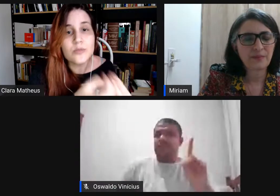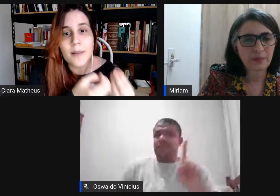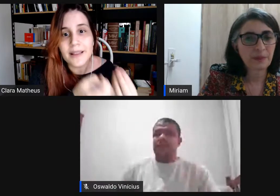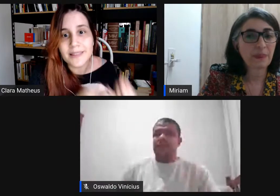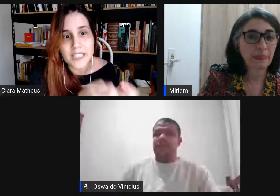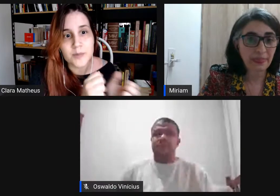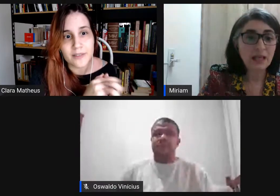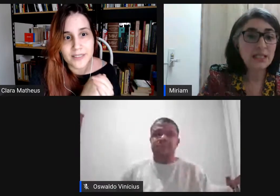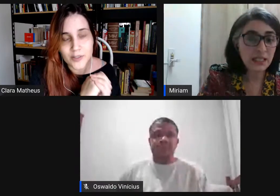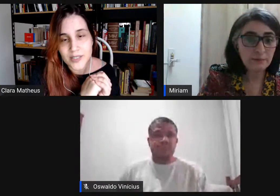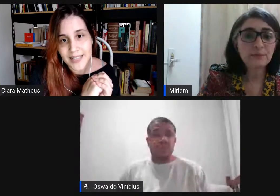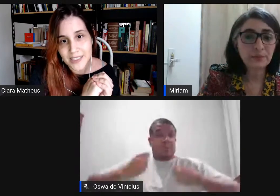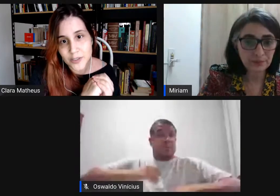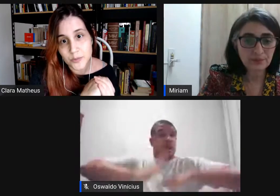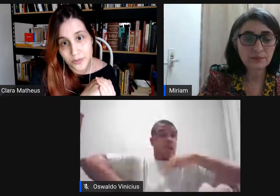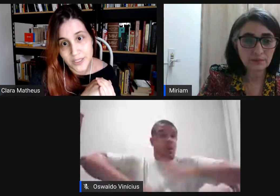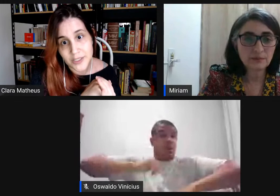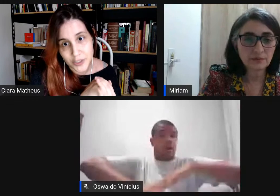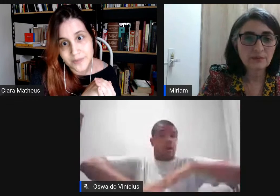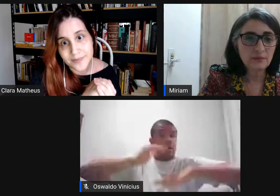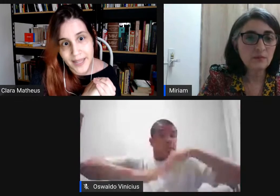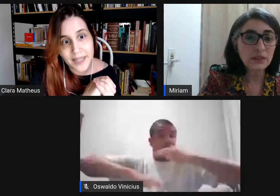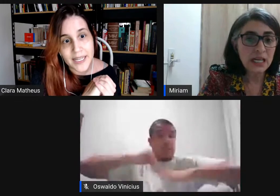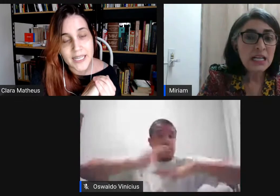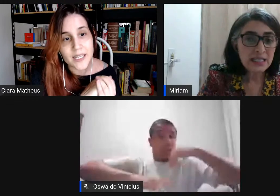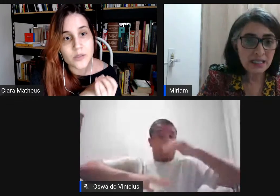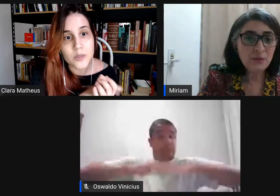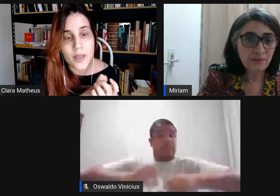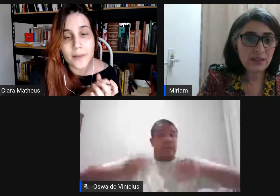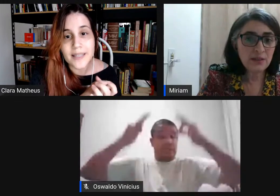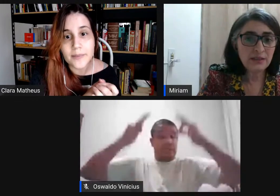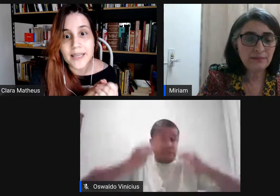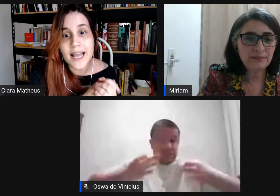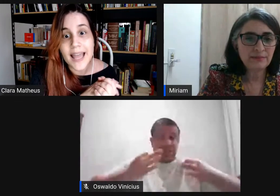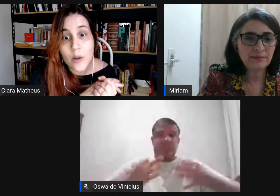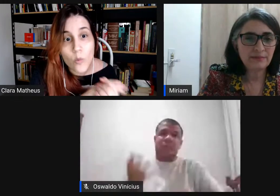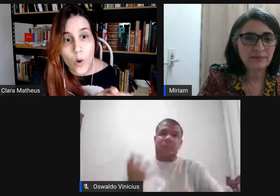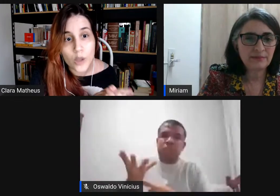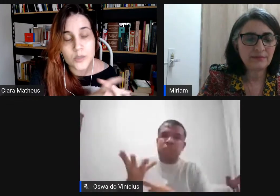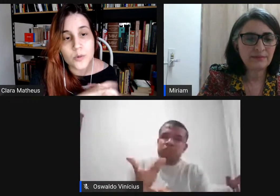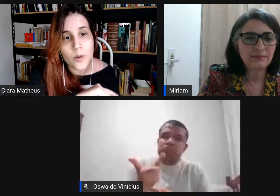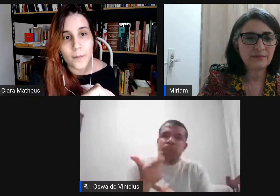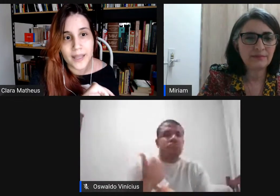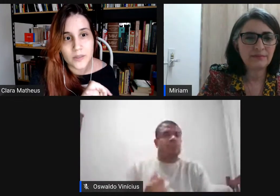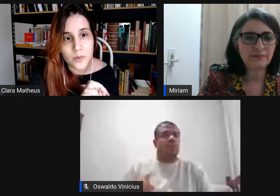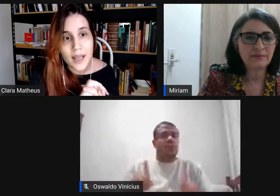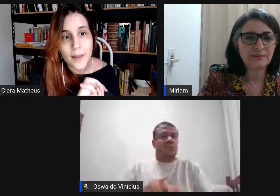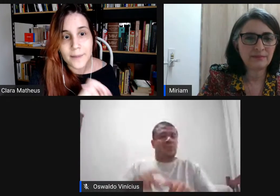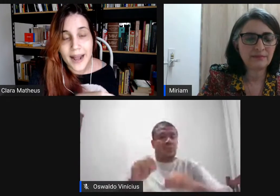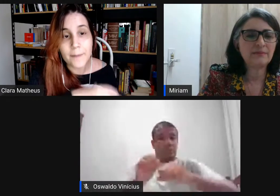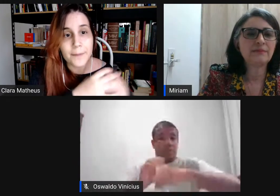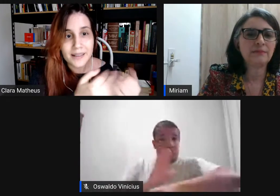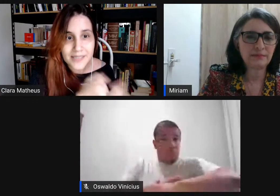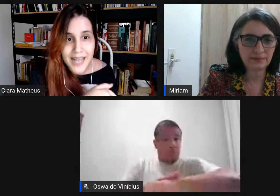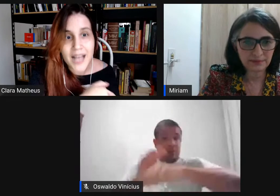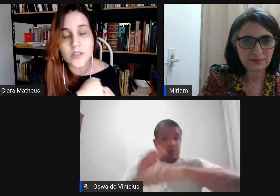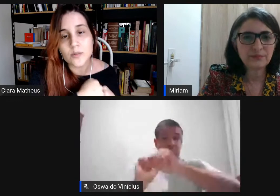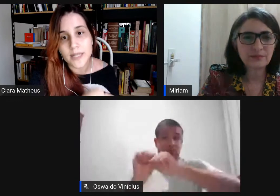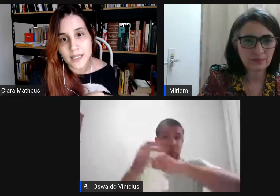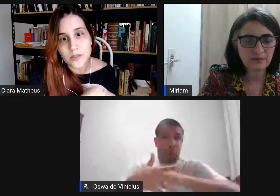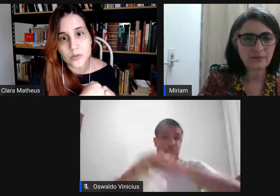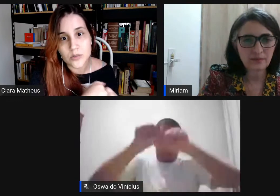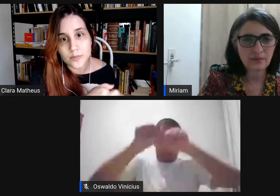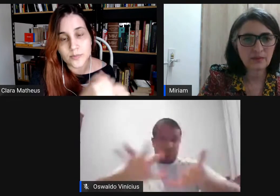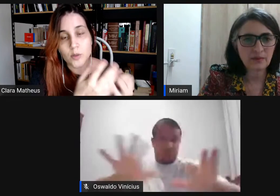habilidades fundamentais para a vida em sociedade em 2020 né e eu sinto que a pandemia ela é um ótimo momento para pensar